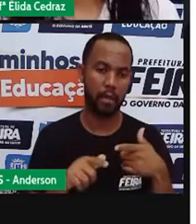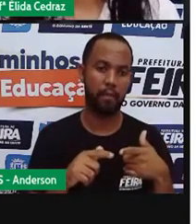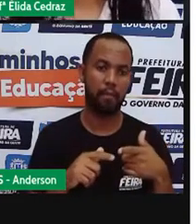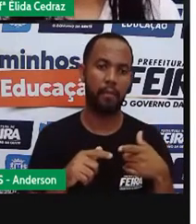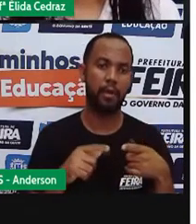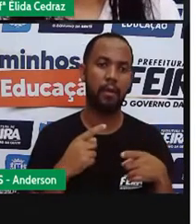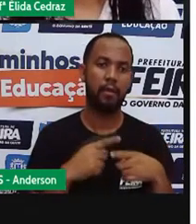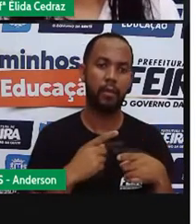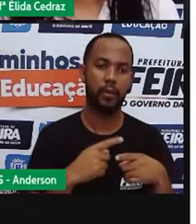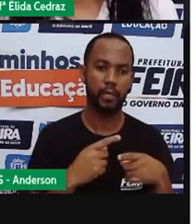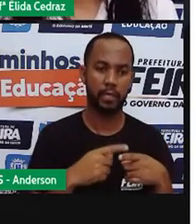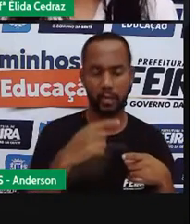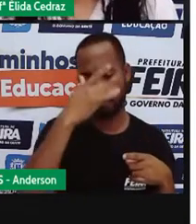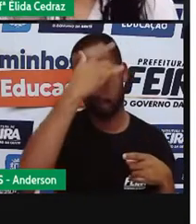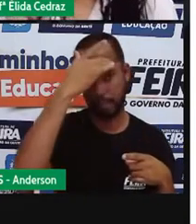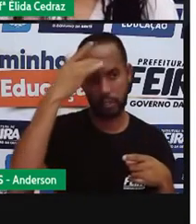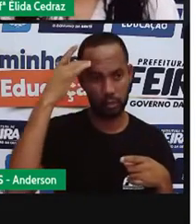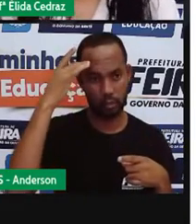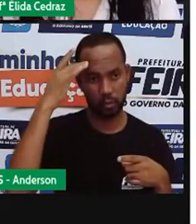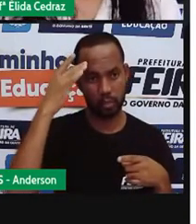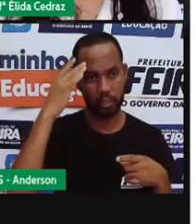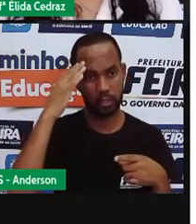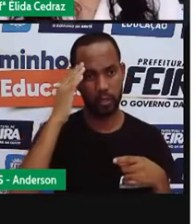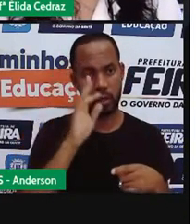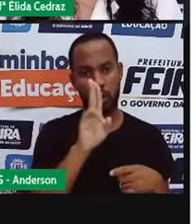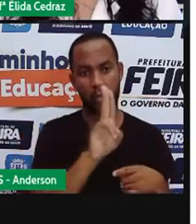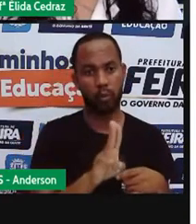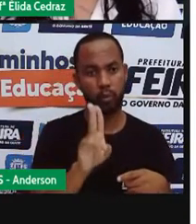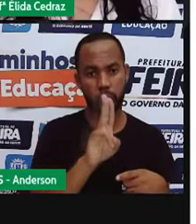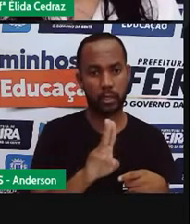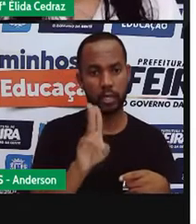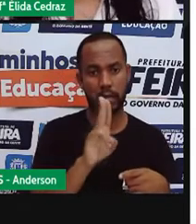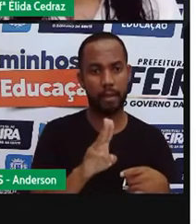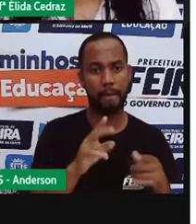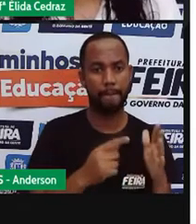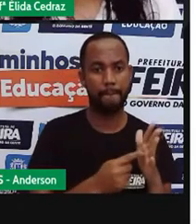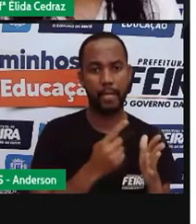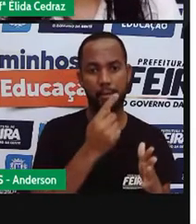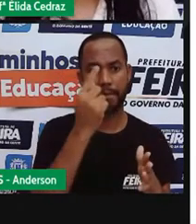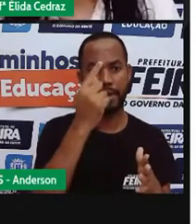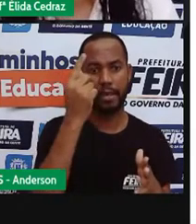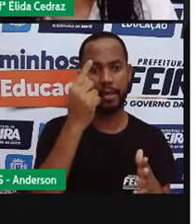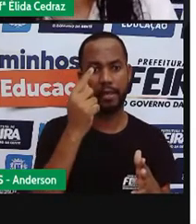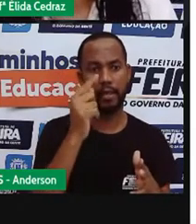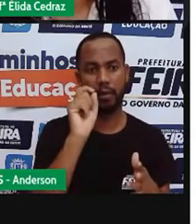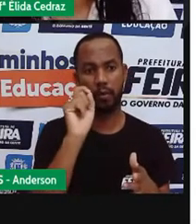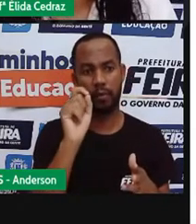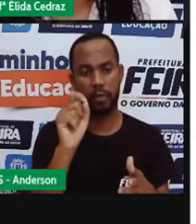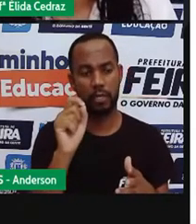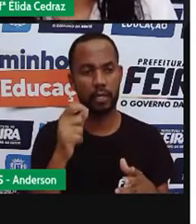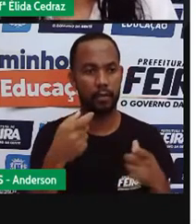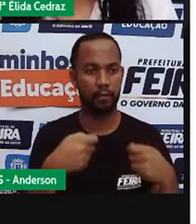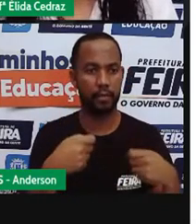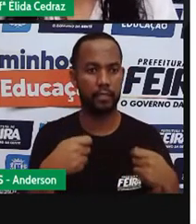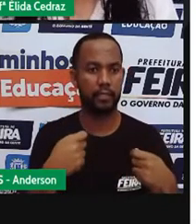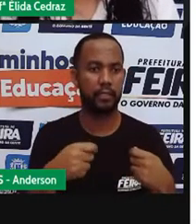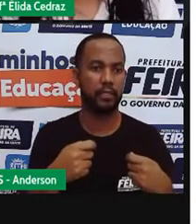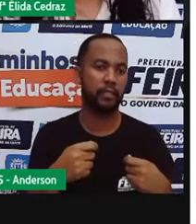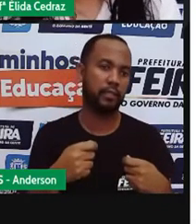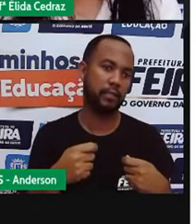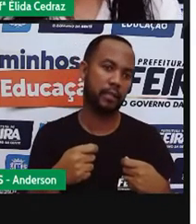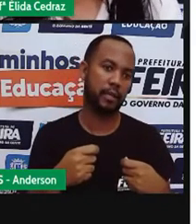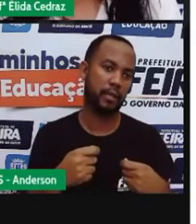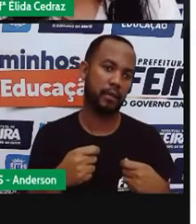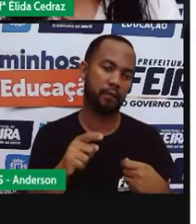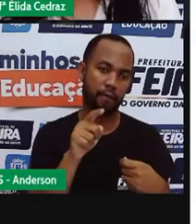usam pela primeira vez sem consultar o manual de instruções. Você sabia disso? Pois